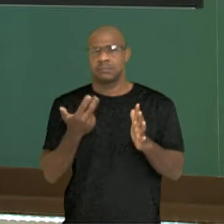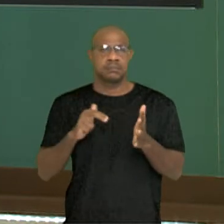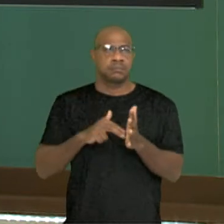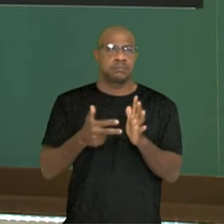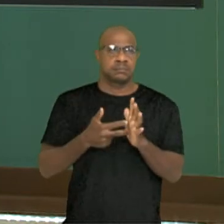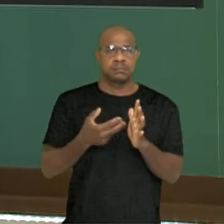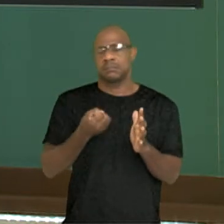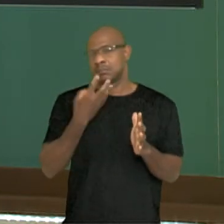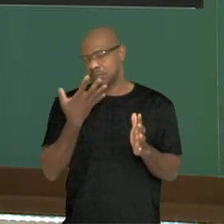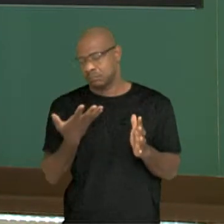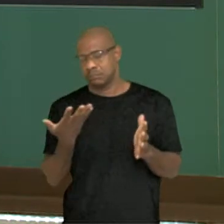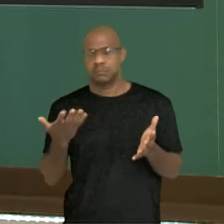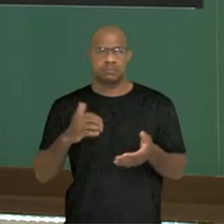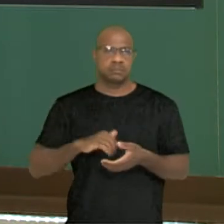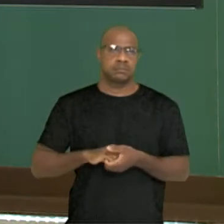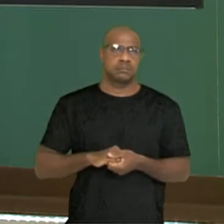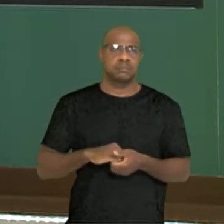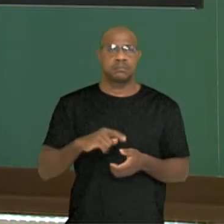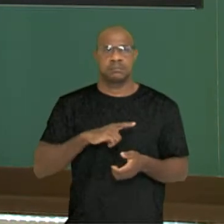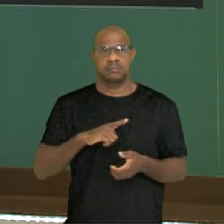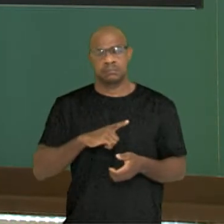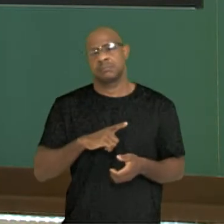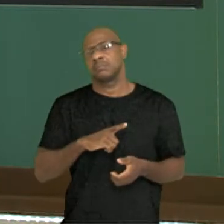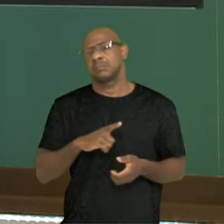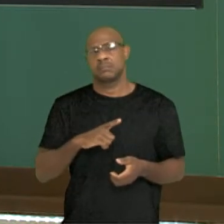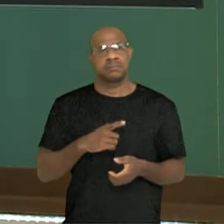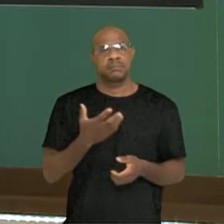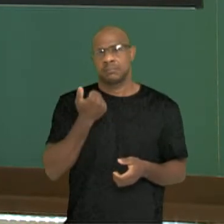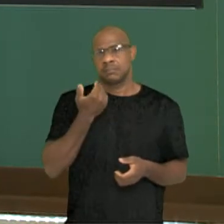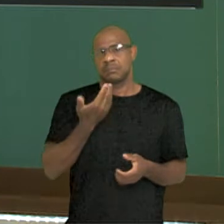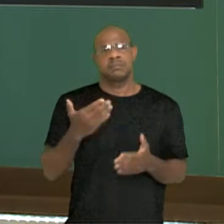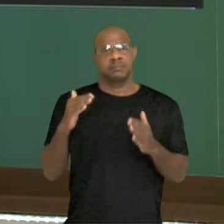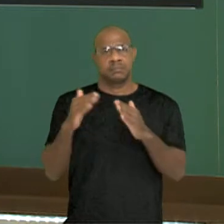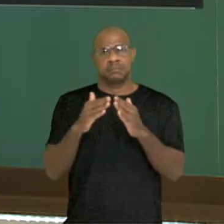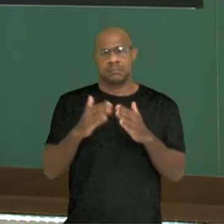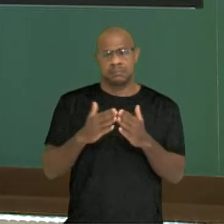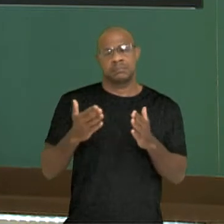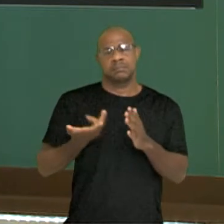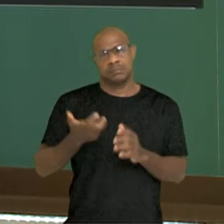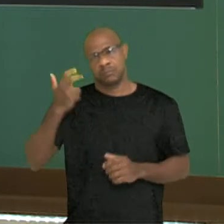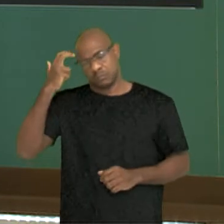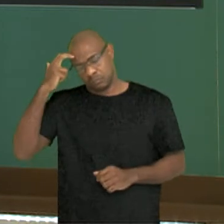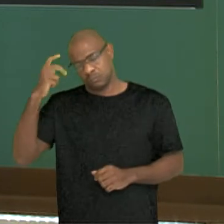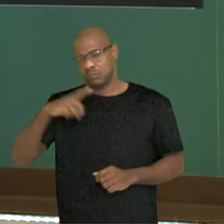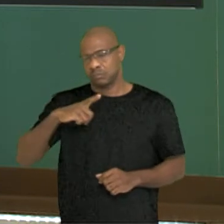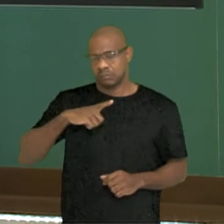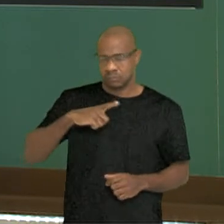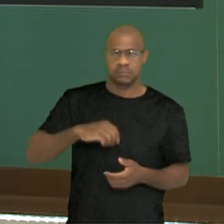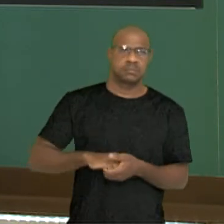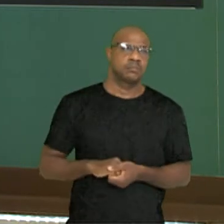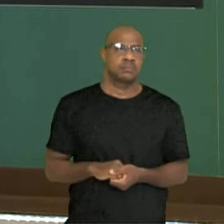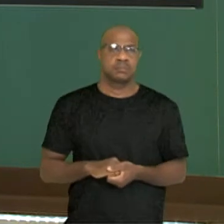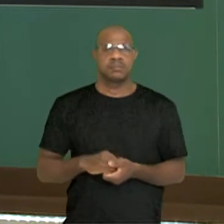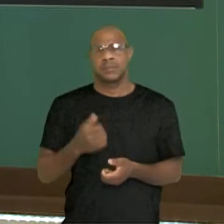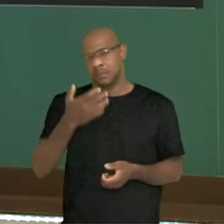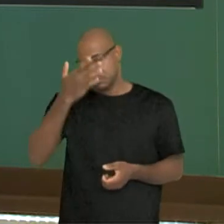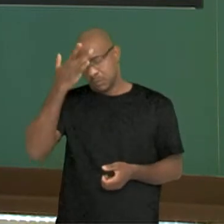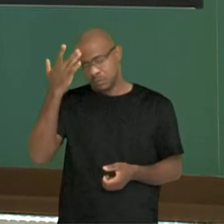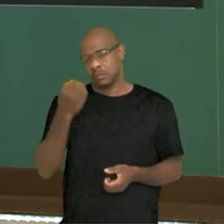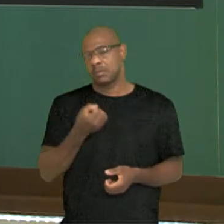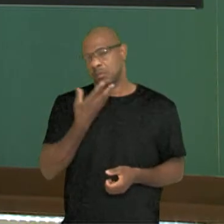muito bom. Está presente em muitas, em quase todas as culturas. Pessoa boa, de bom coração.